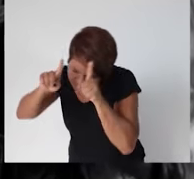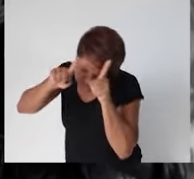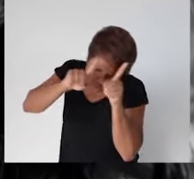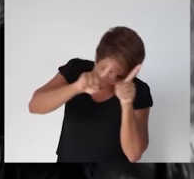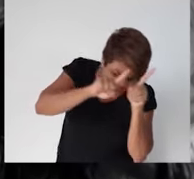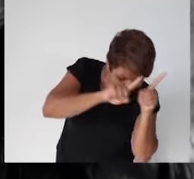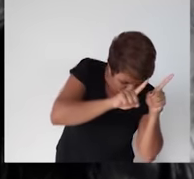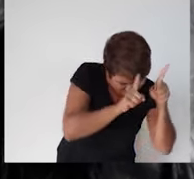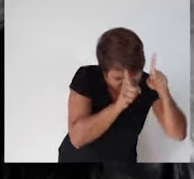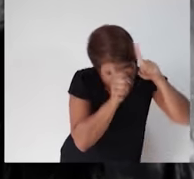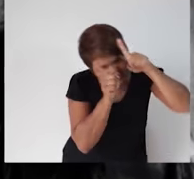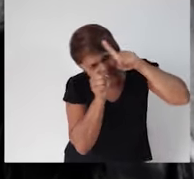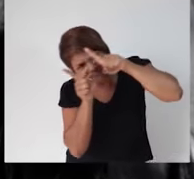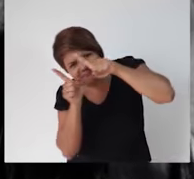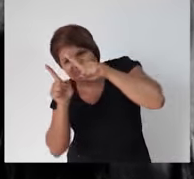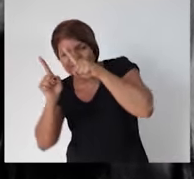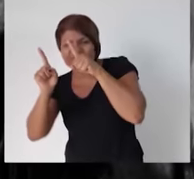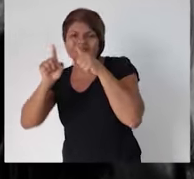boi.